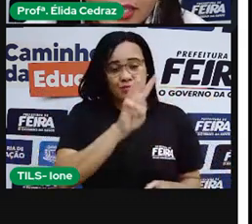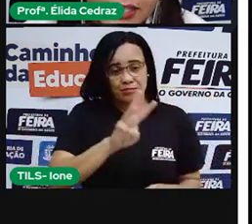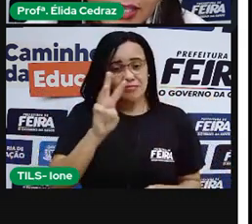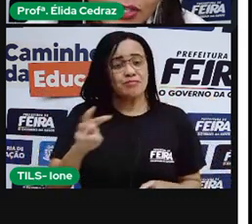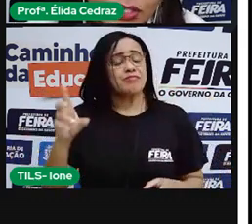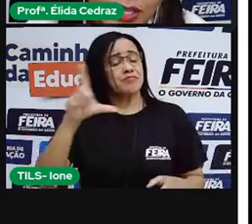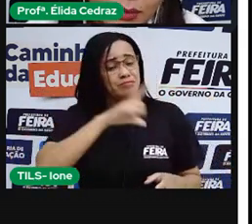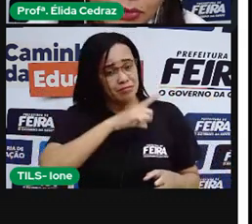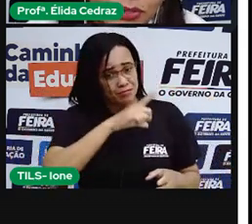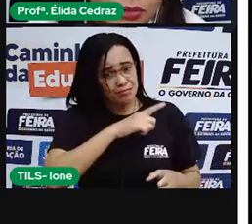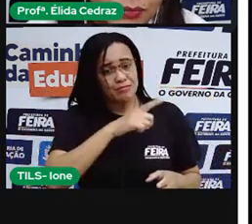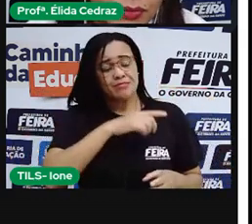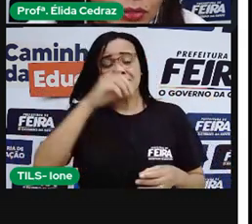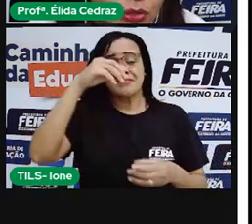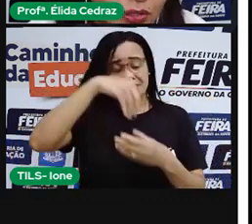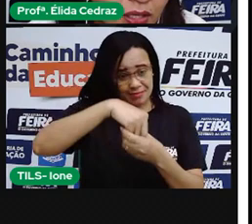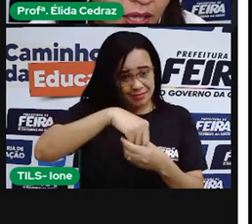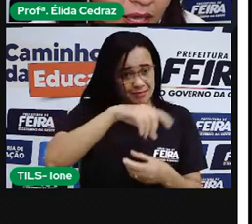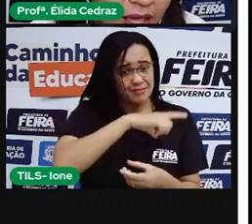E aqui nós temos